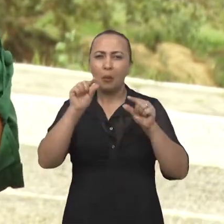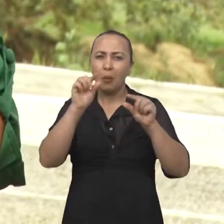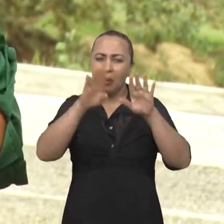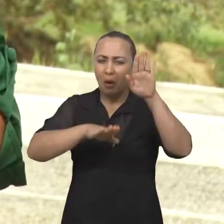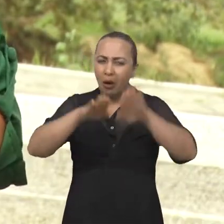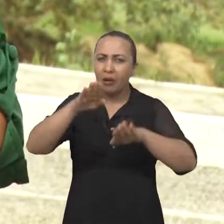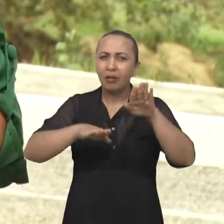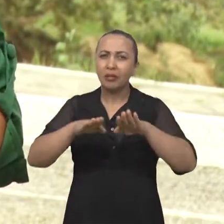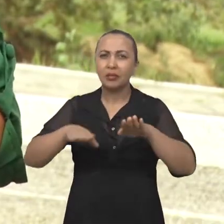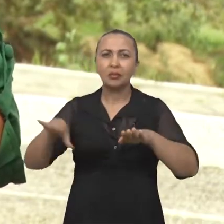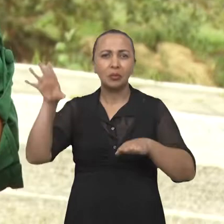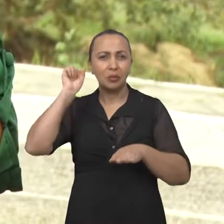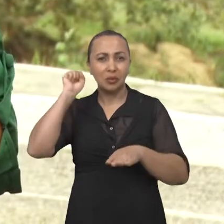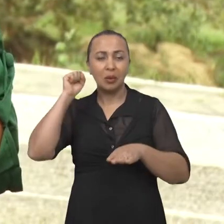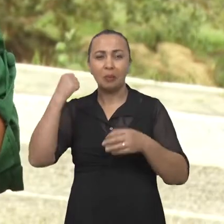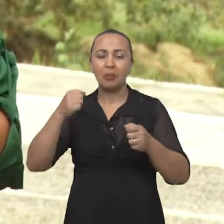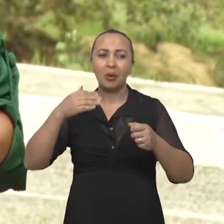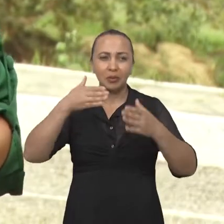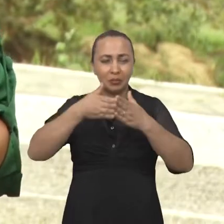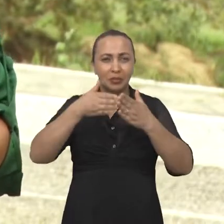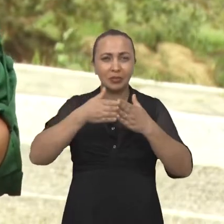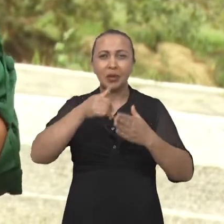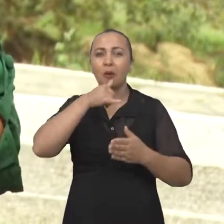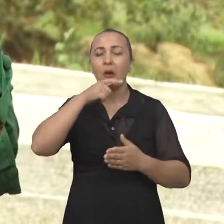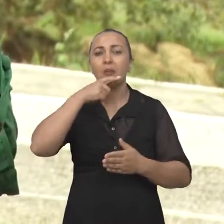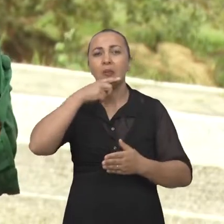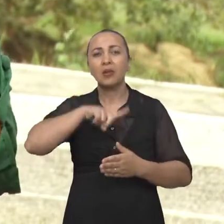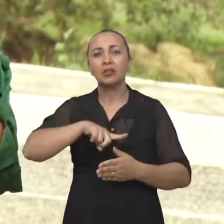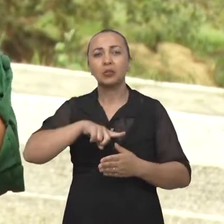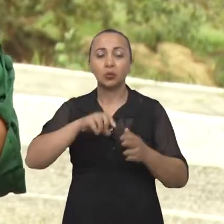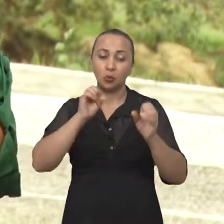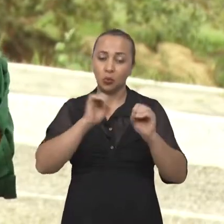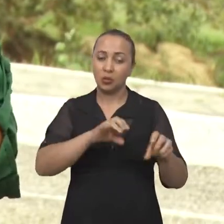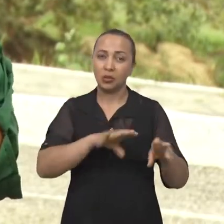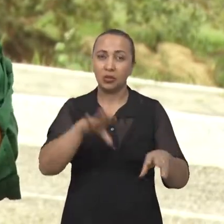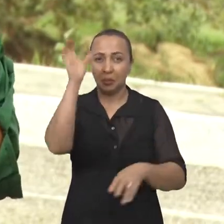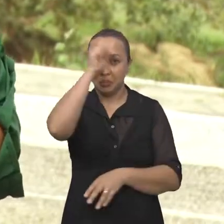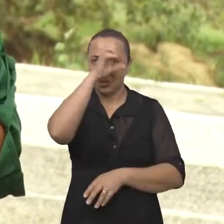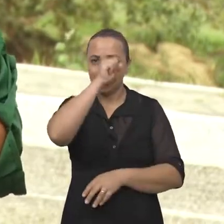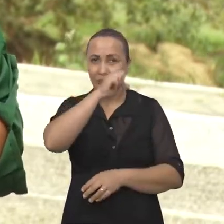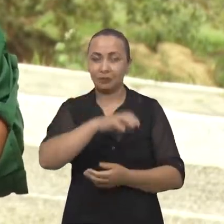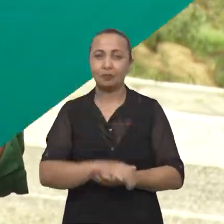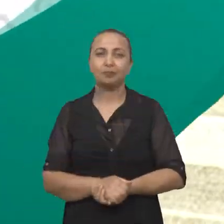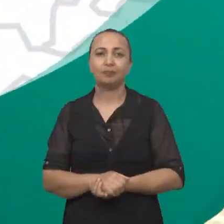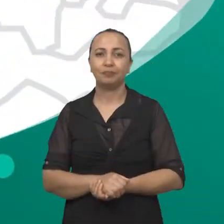sonoro pode impactar negativamente, por exemplo, no ensino e aprendizagem.